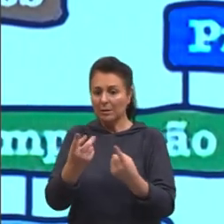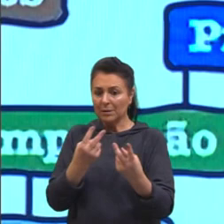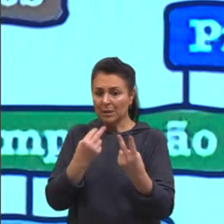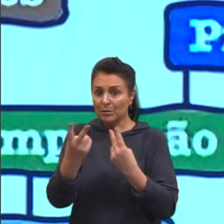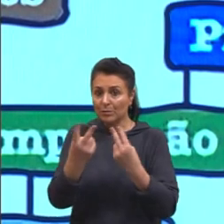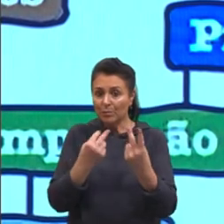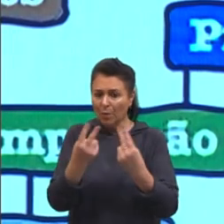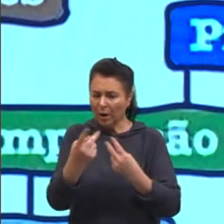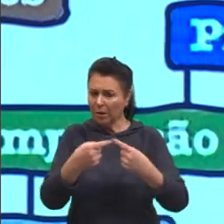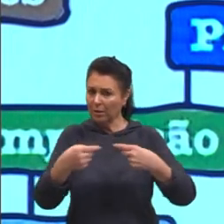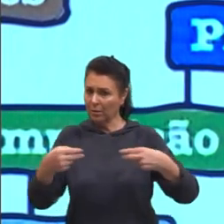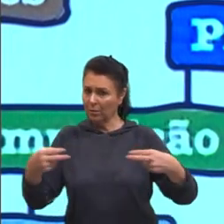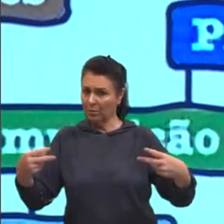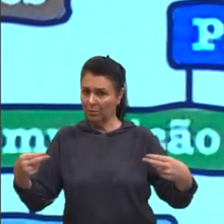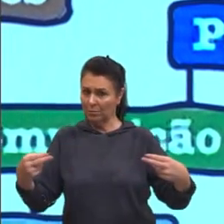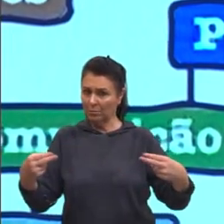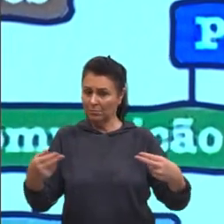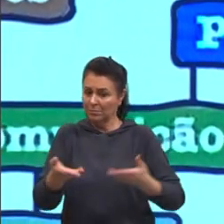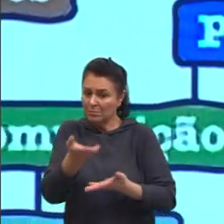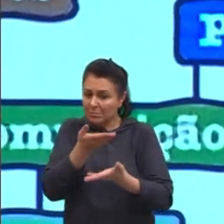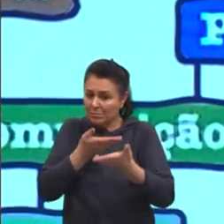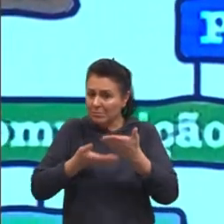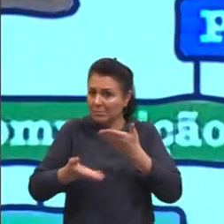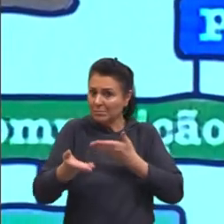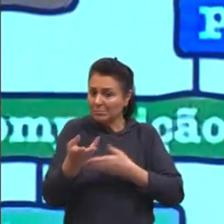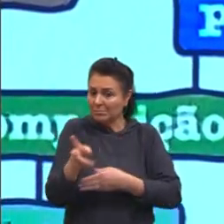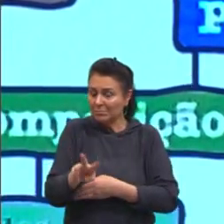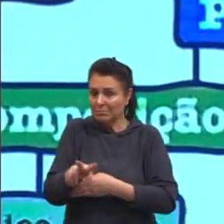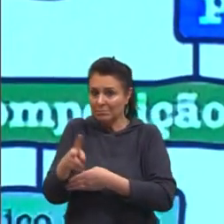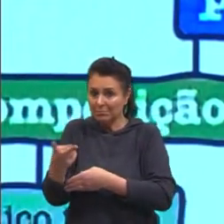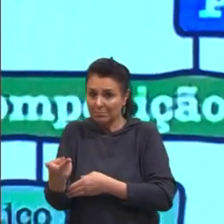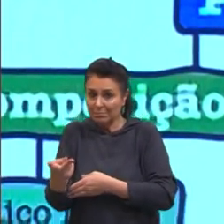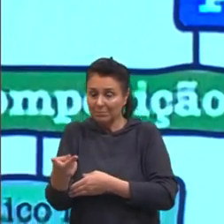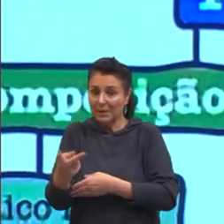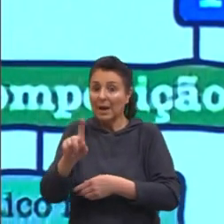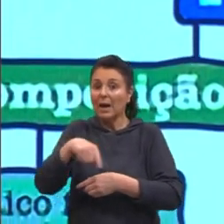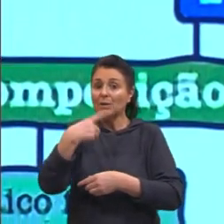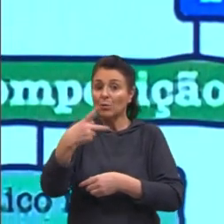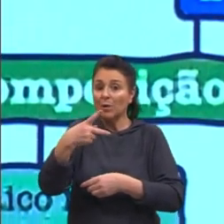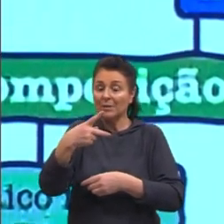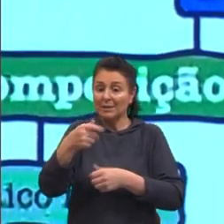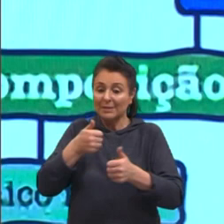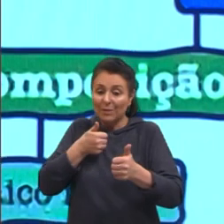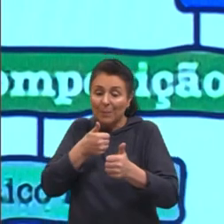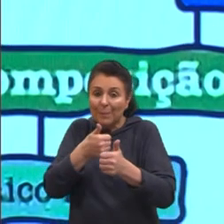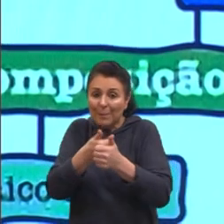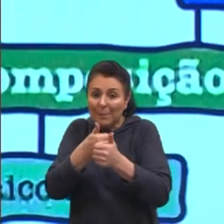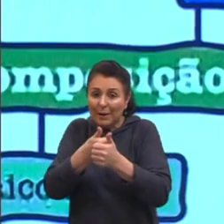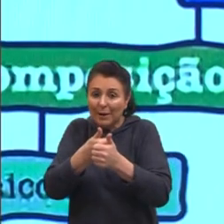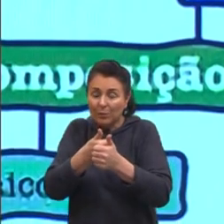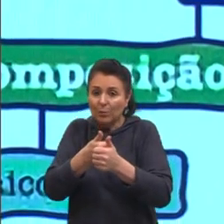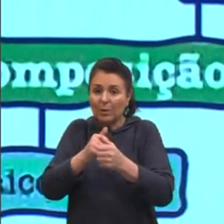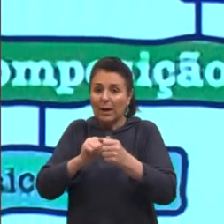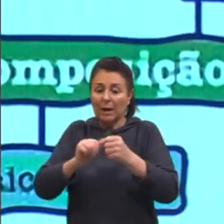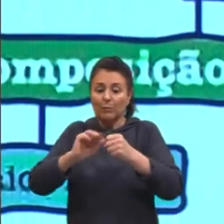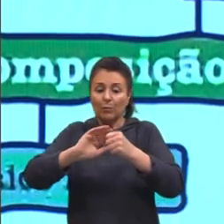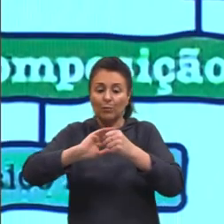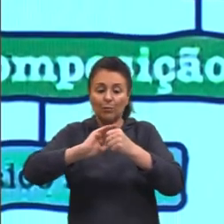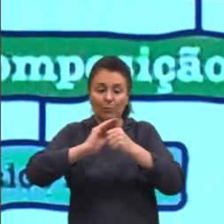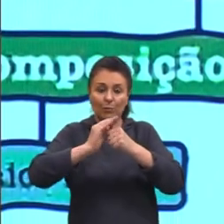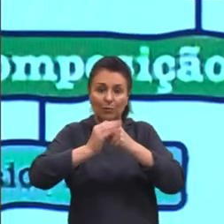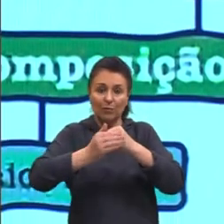interno, né? Ou vice-versa. As periféricas, elas vão permanecer na superfície da membrana